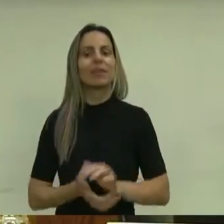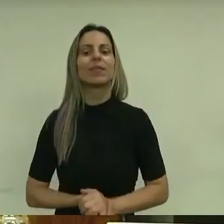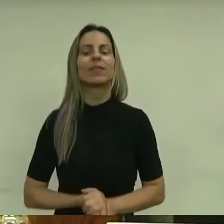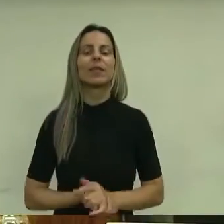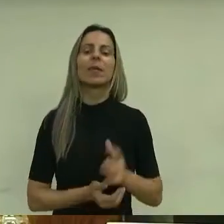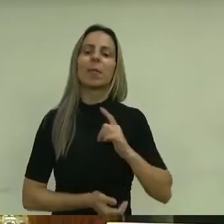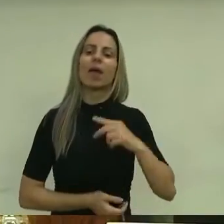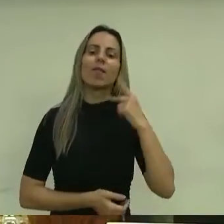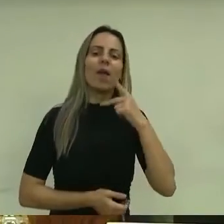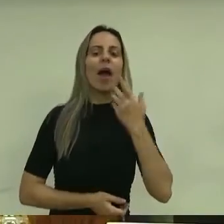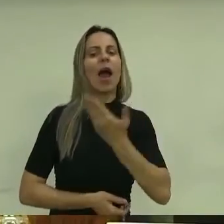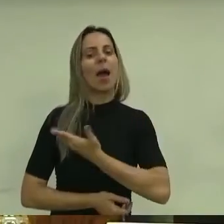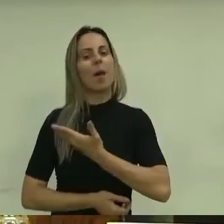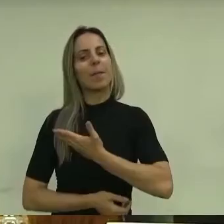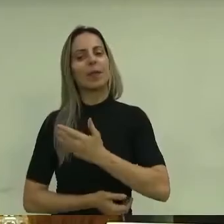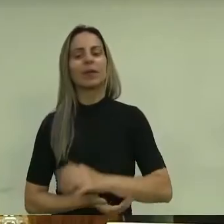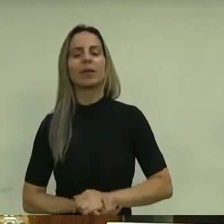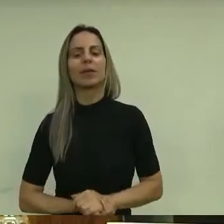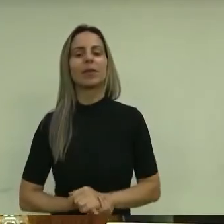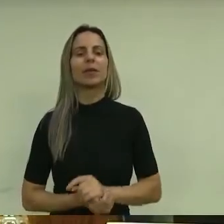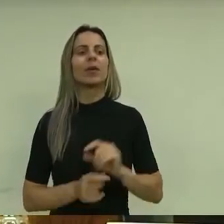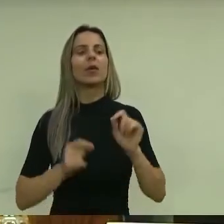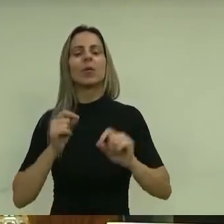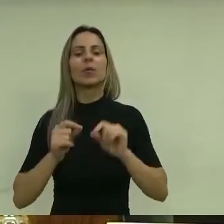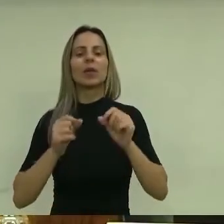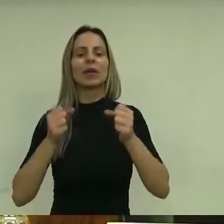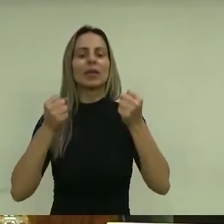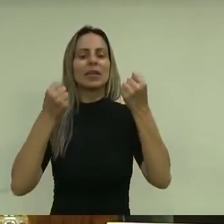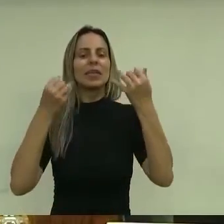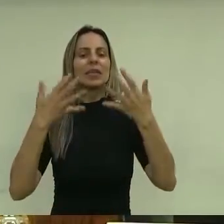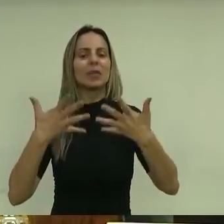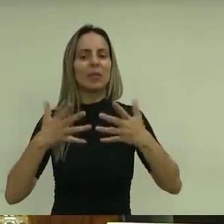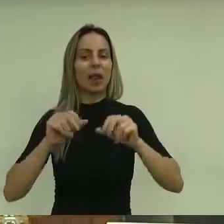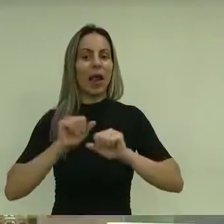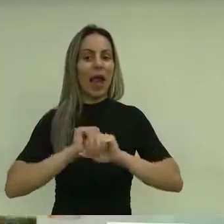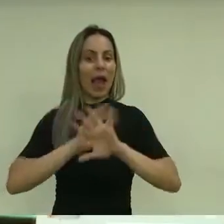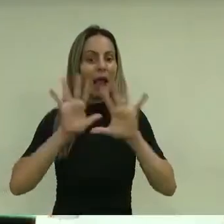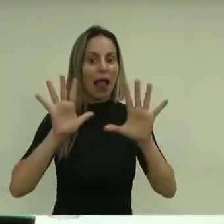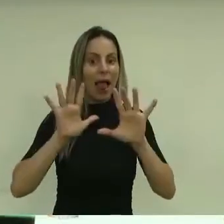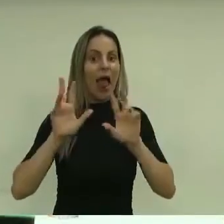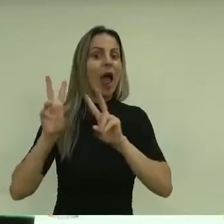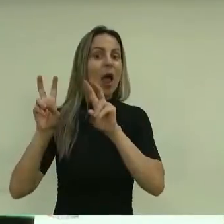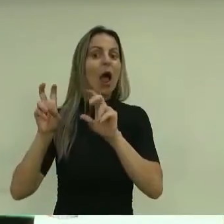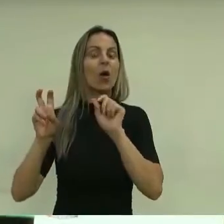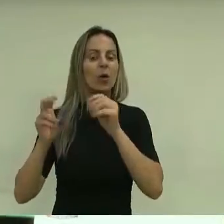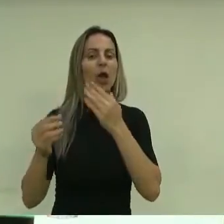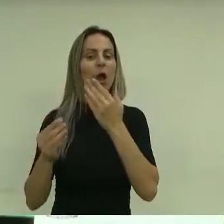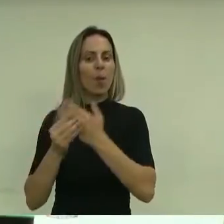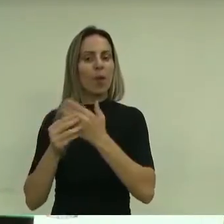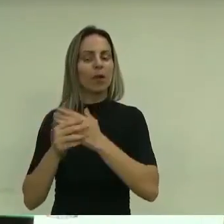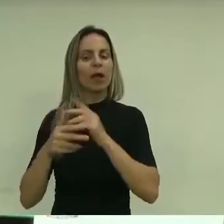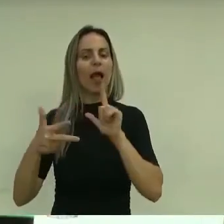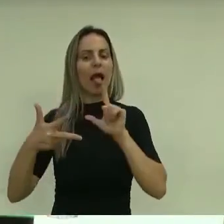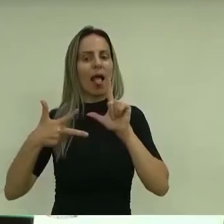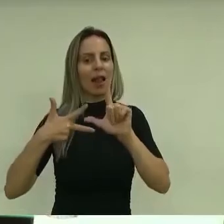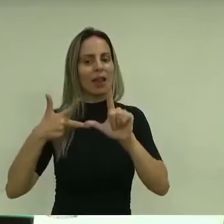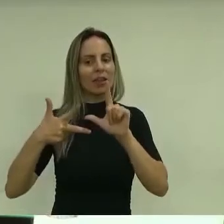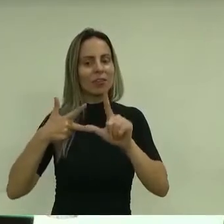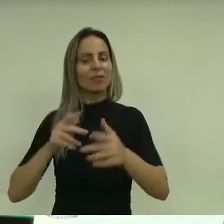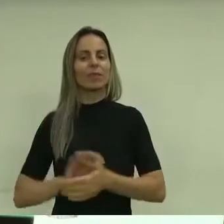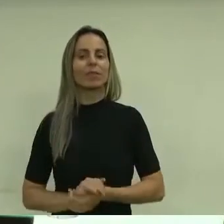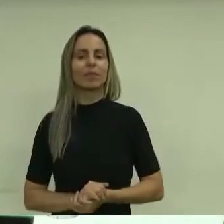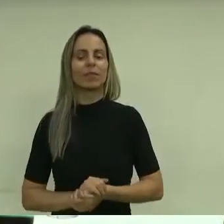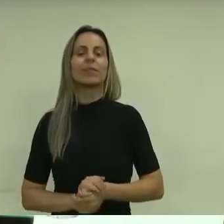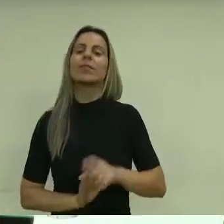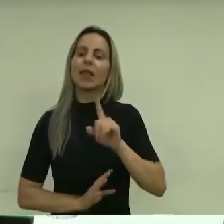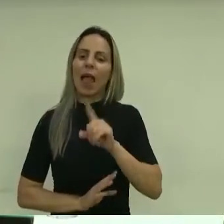meus nobres pares, no sentido de fazer alguns esclarecimentos na questão do processo legislativo. Isso vai ser importante